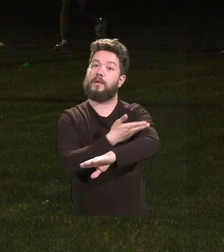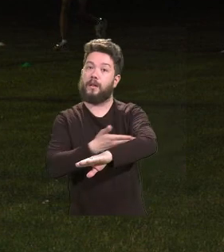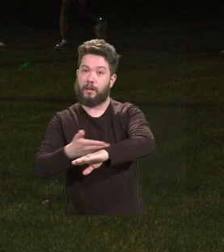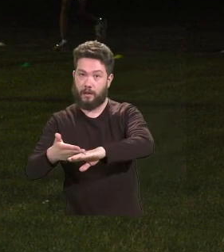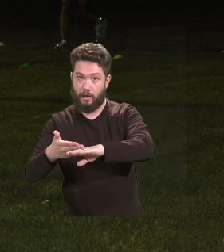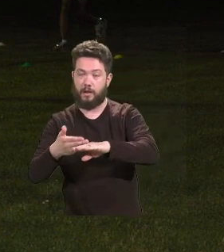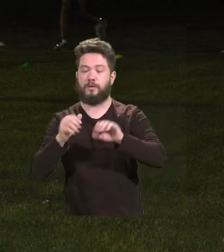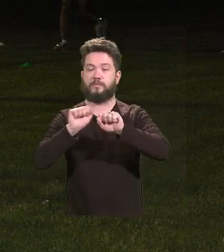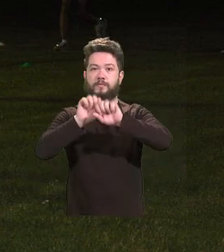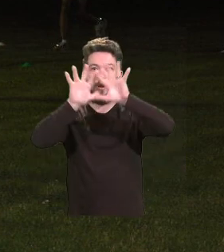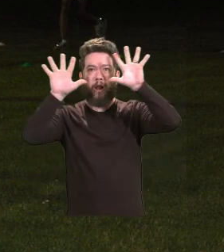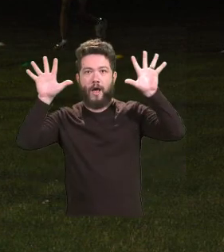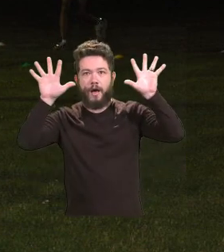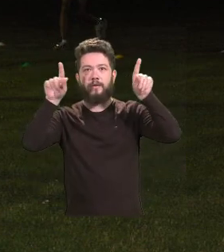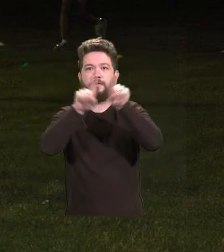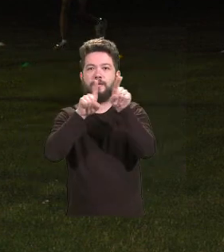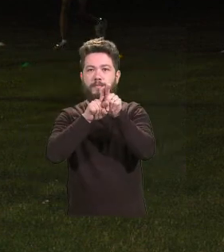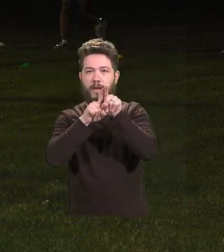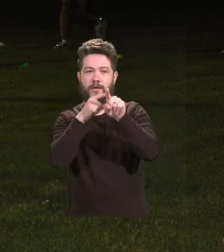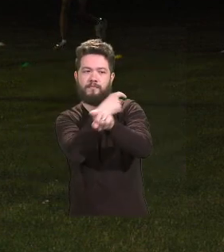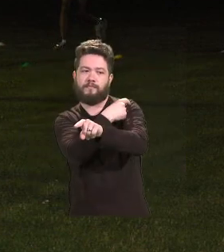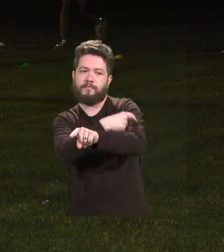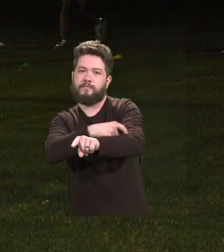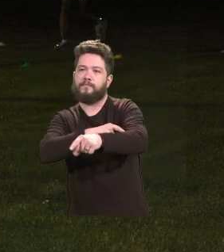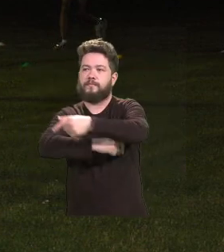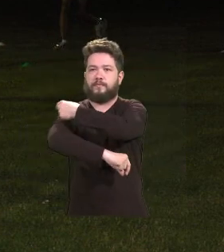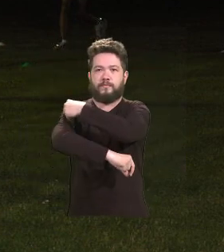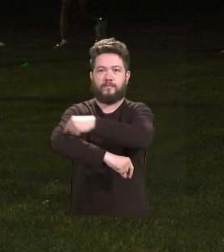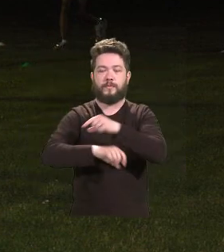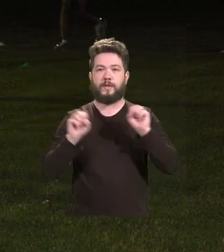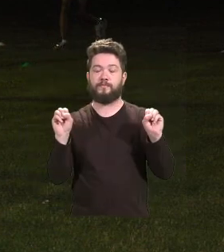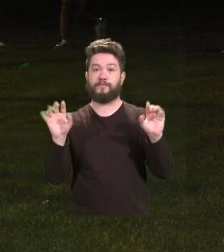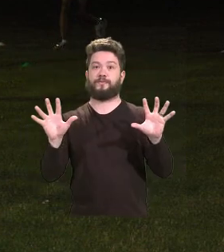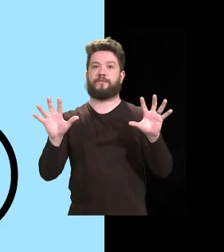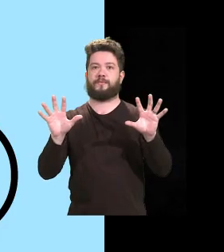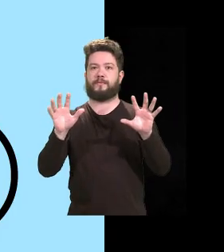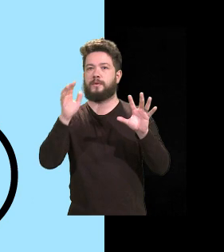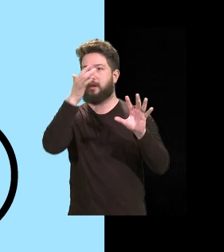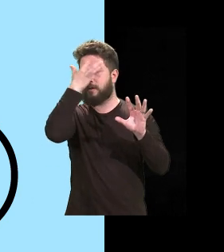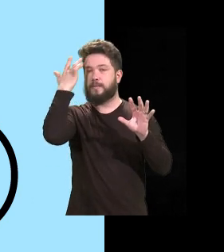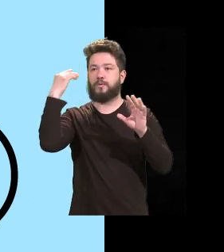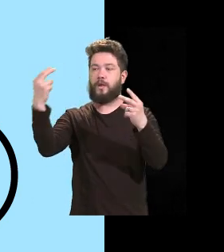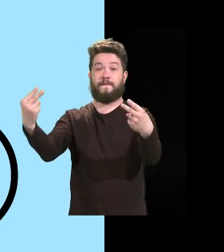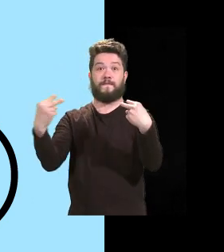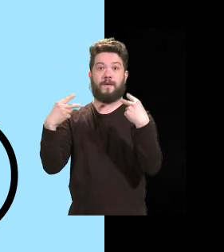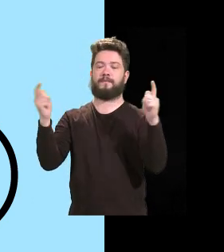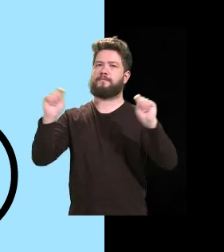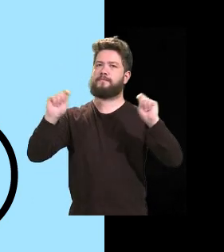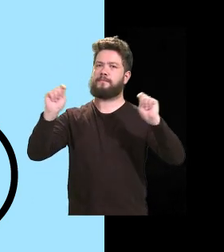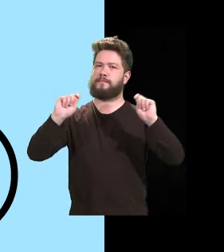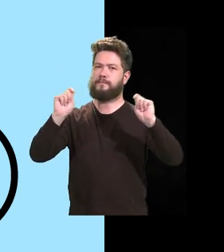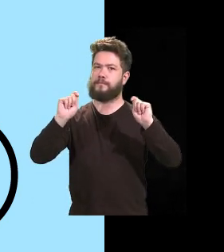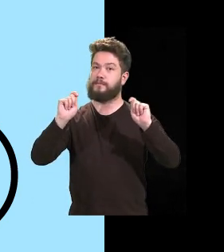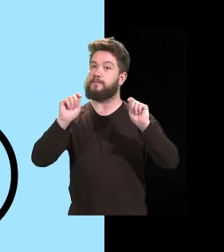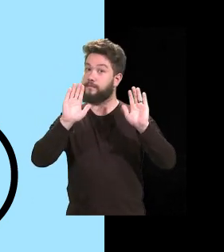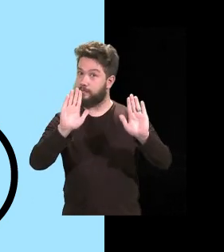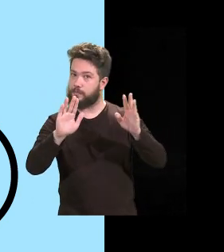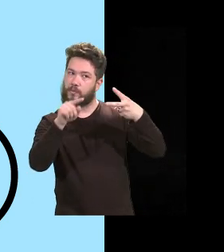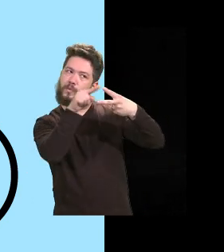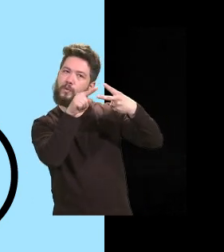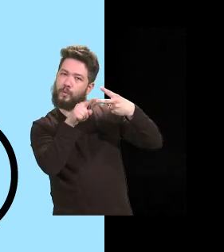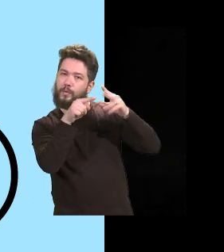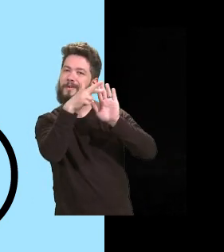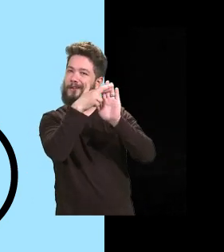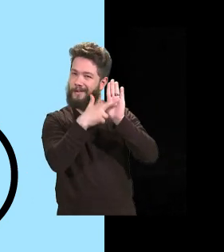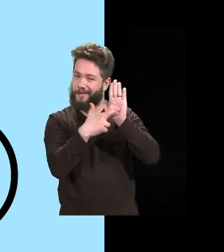e objetos refletivos, para não passarem despercebidos. Então, lembrem as duas regras, para